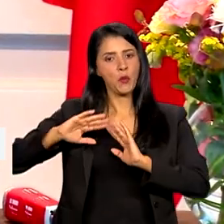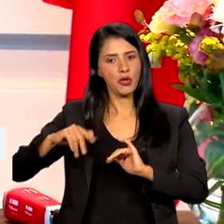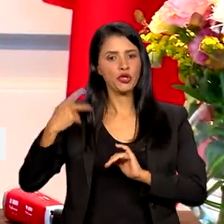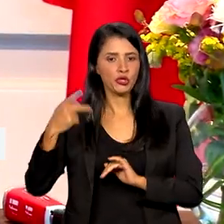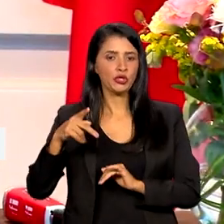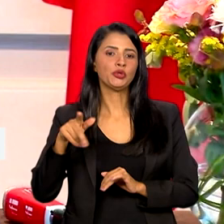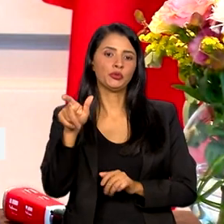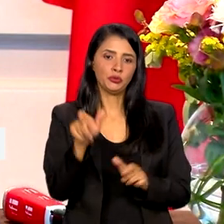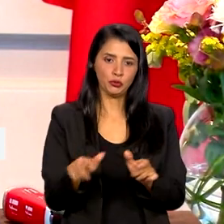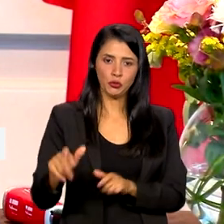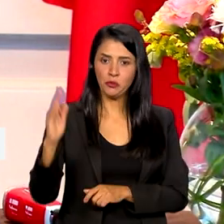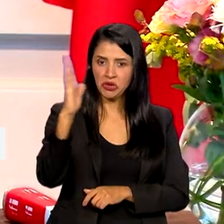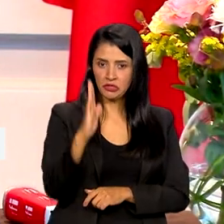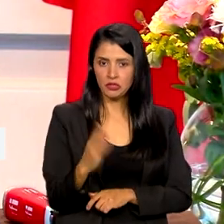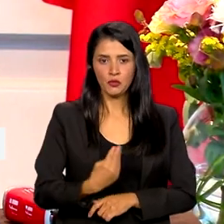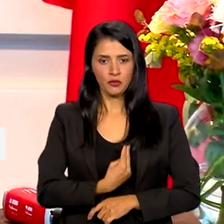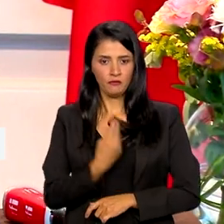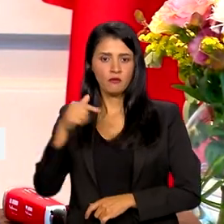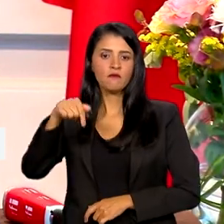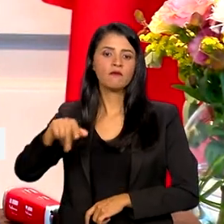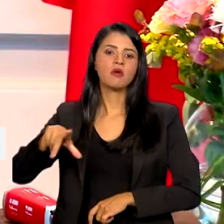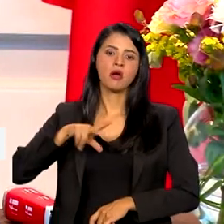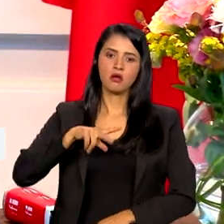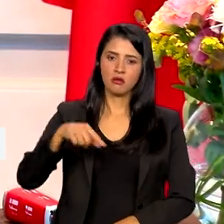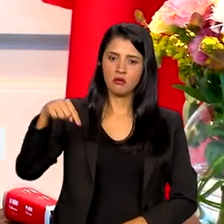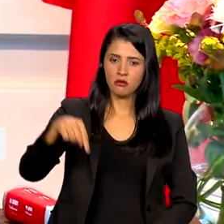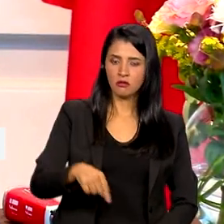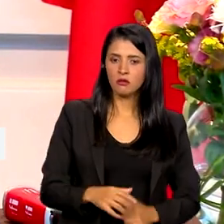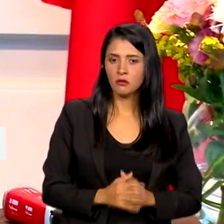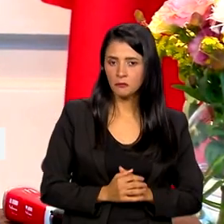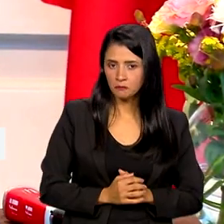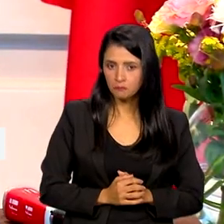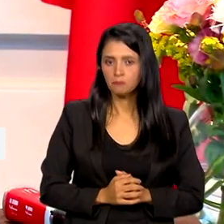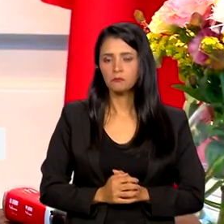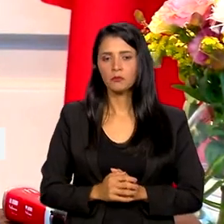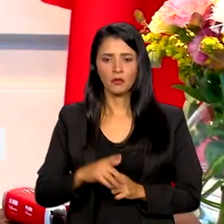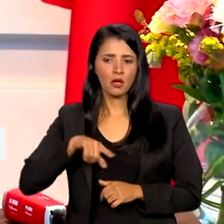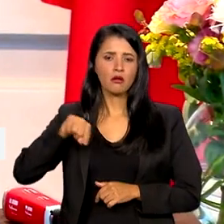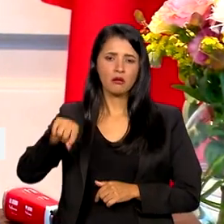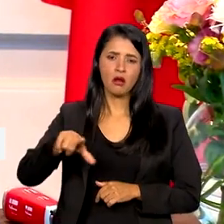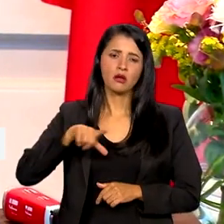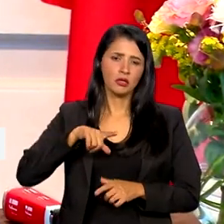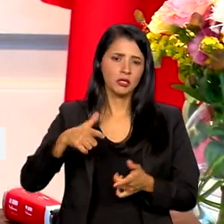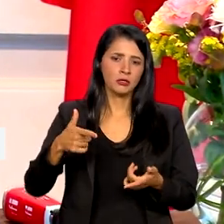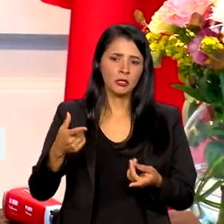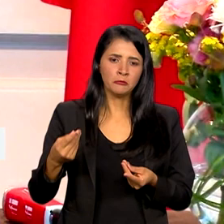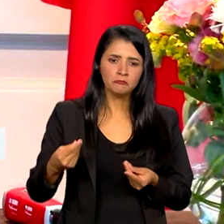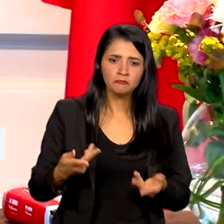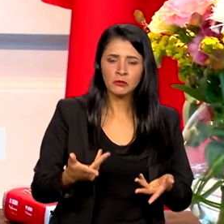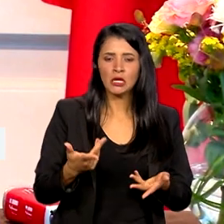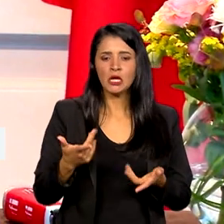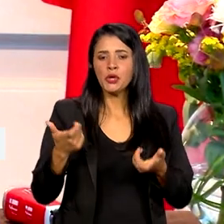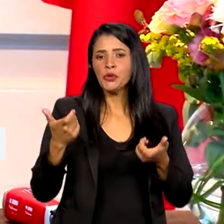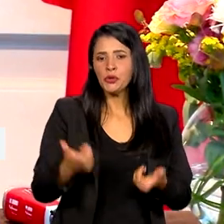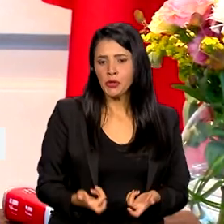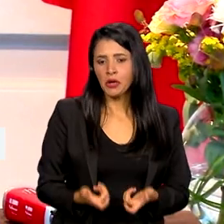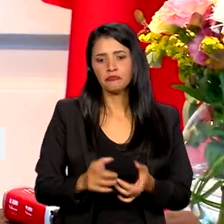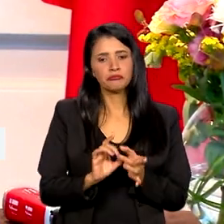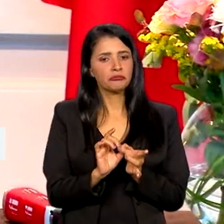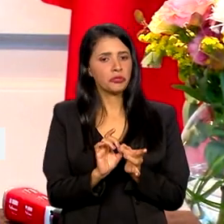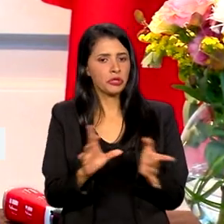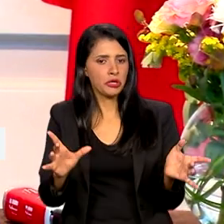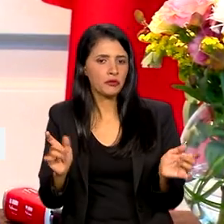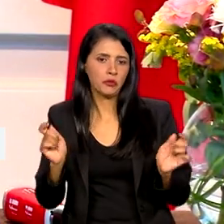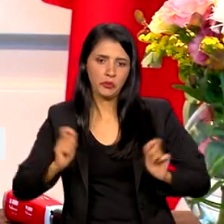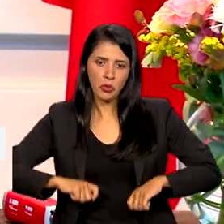brasileiros e brasileiras que aqui vivem, que têm muito se colocado num lugar à vontade